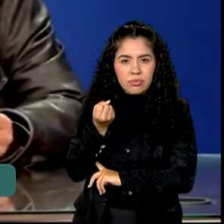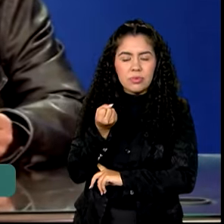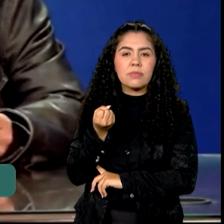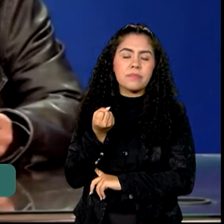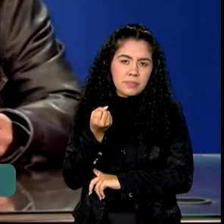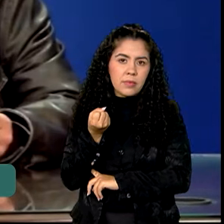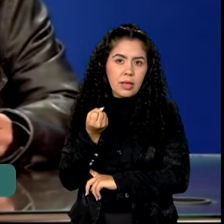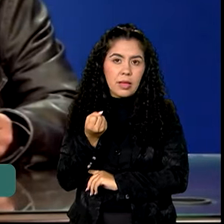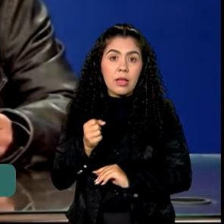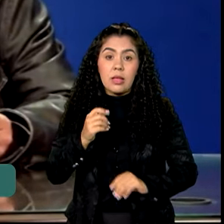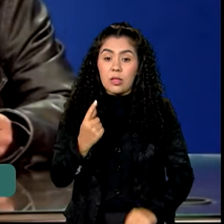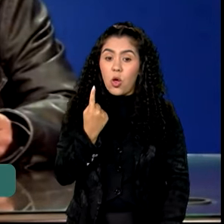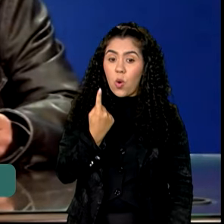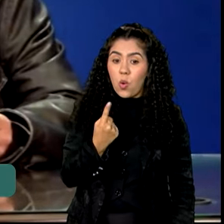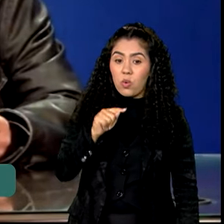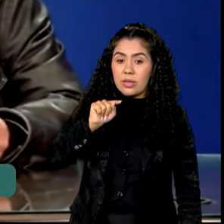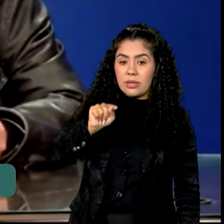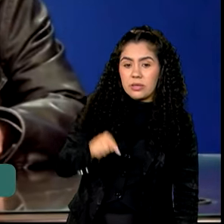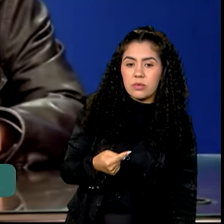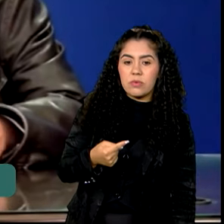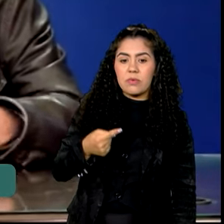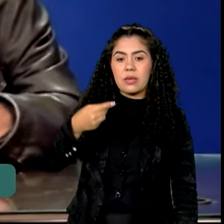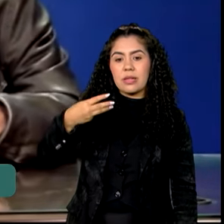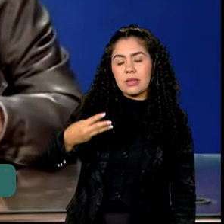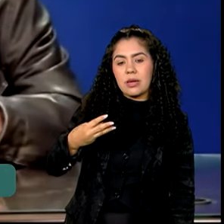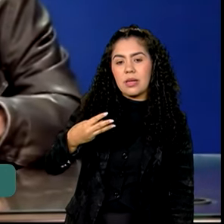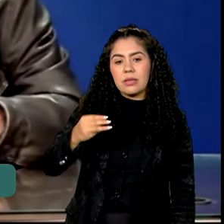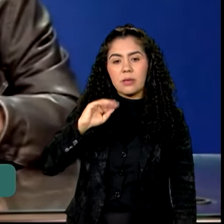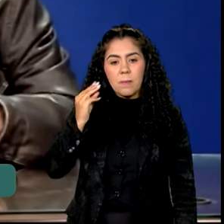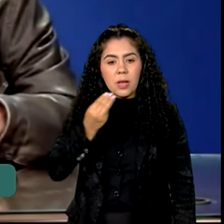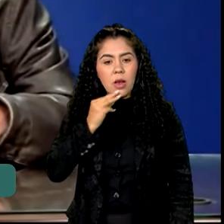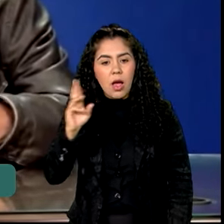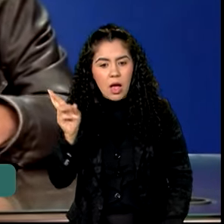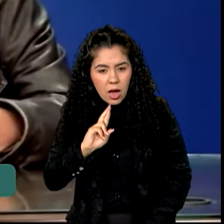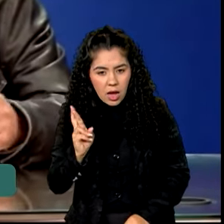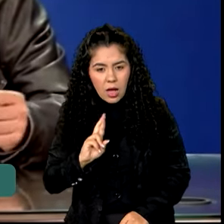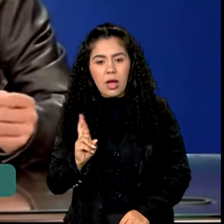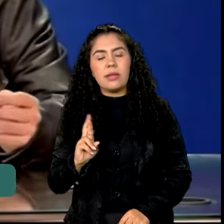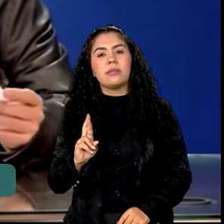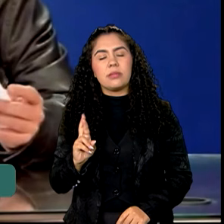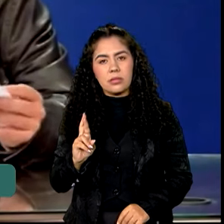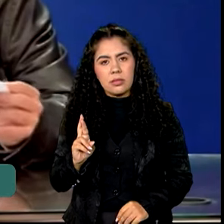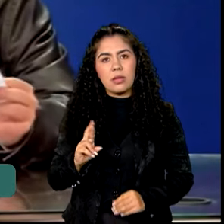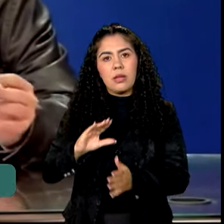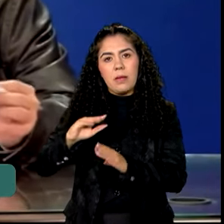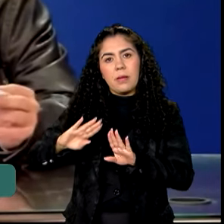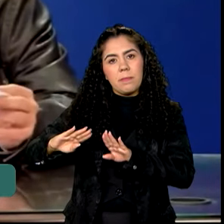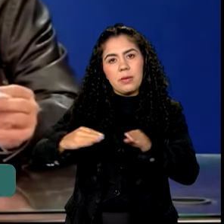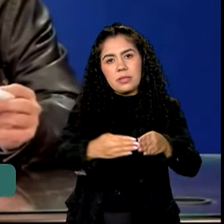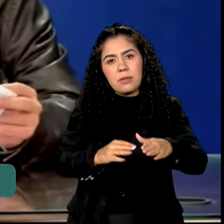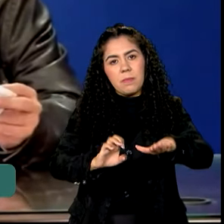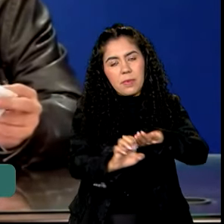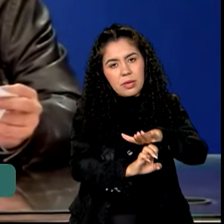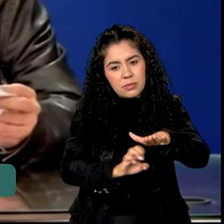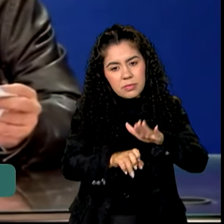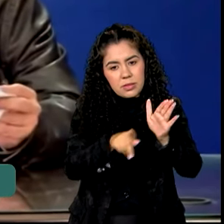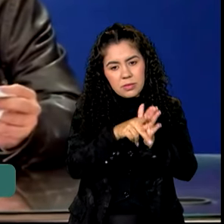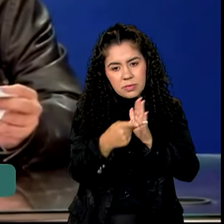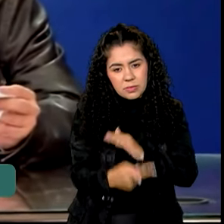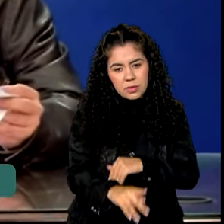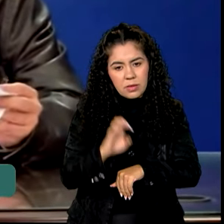E em 1,3 bilhão, 1 bilhão e 300 milhões de reais para as empresas no Rio Grande do Sul.